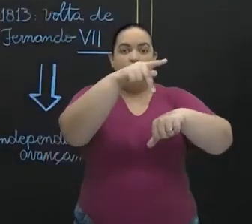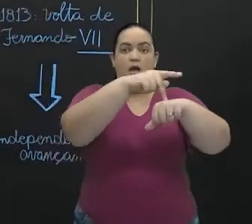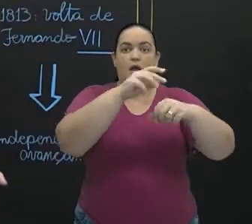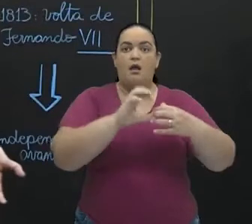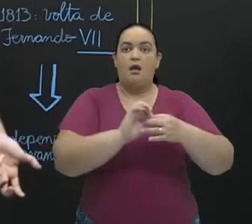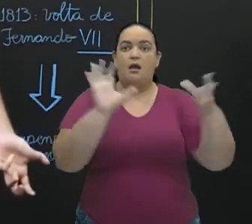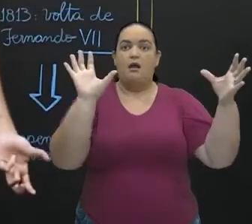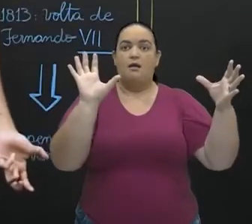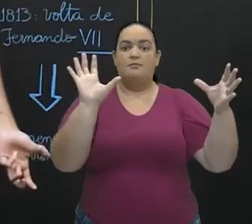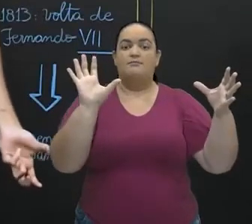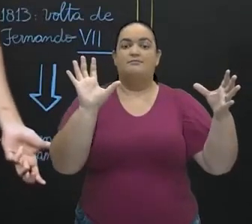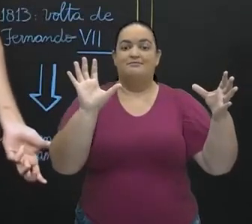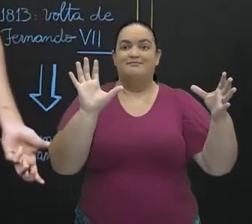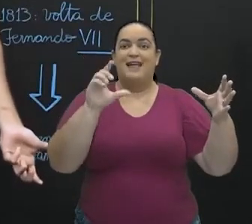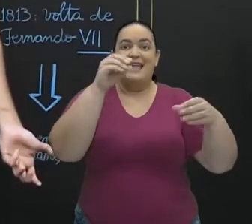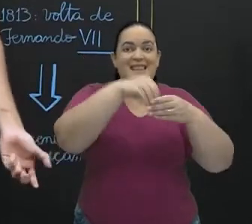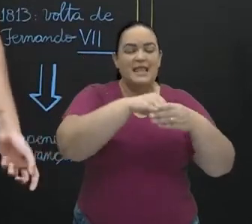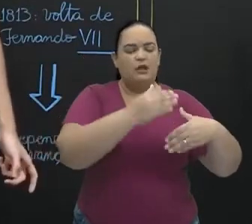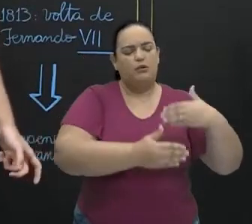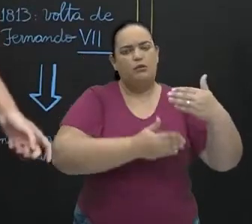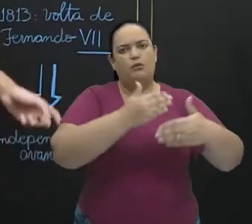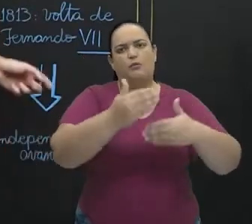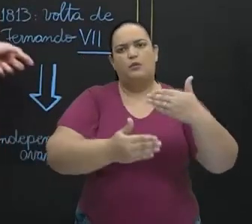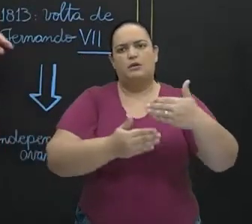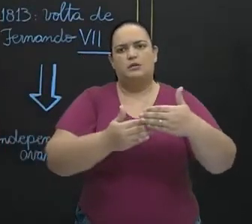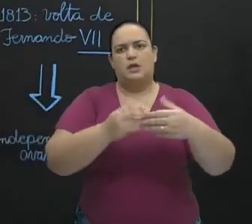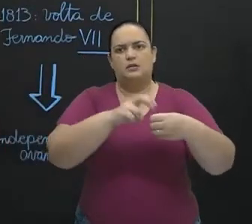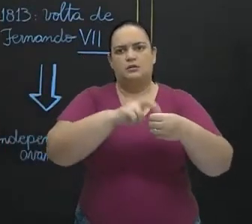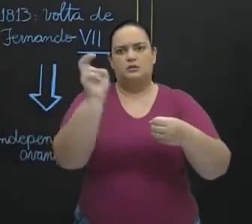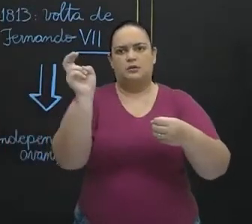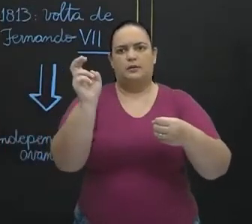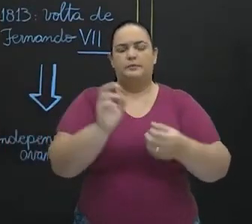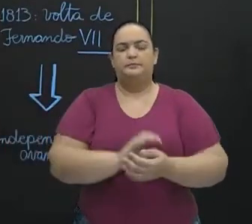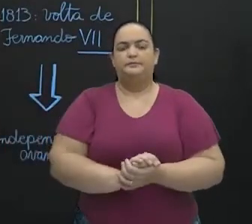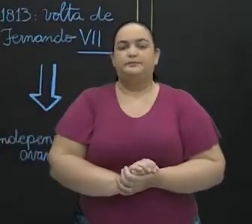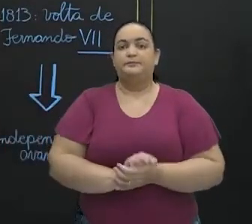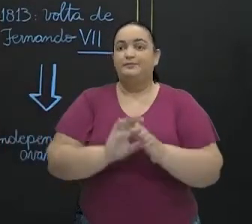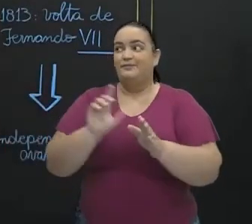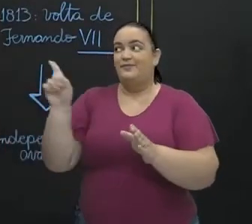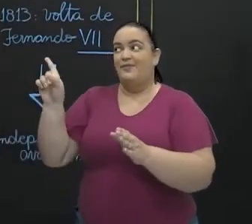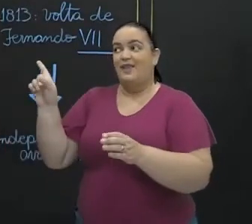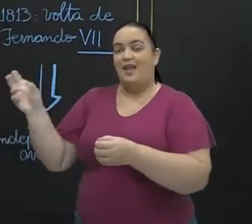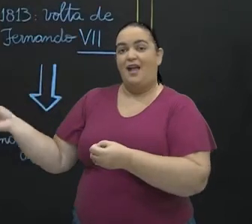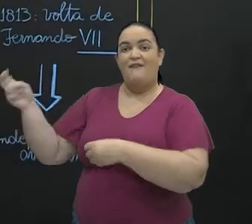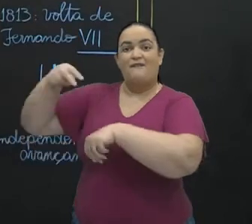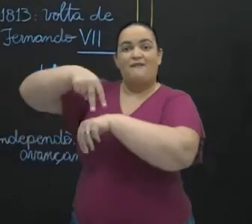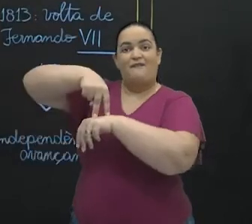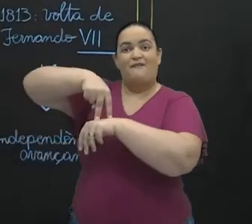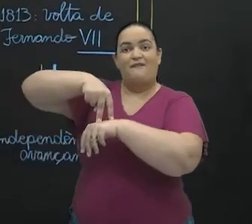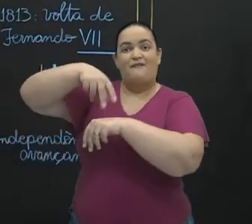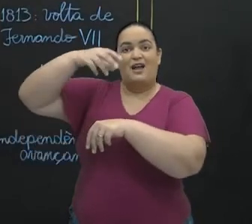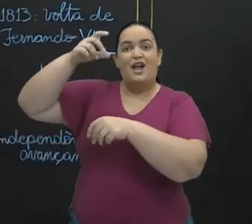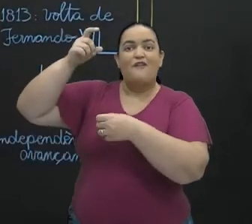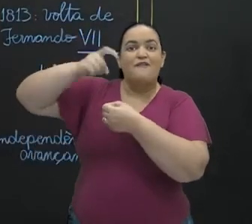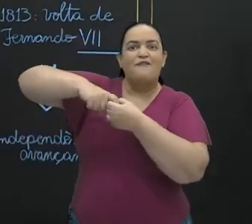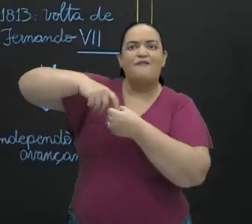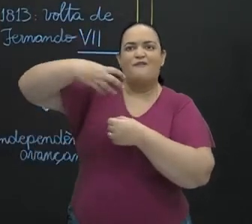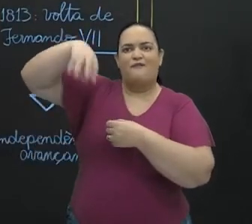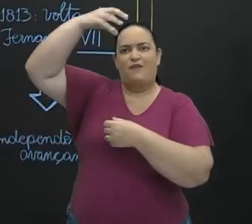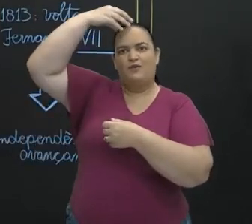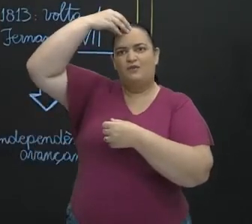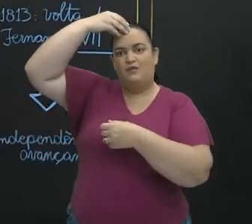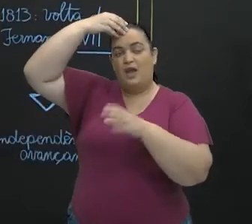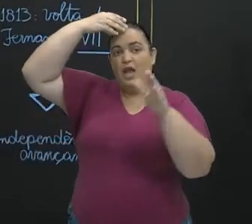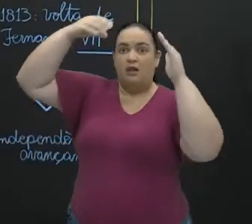conseguiram por meio dos processos de independência. Mesmo com o retorno do rei, em 1813, com a retirada das